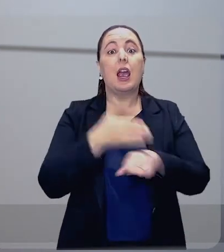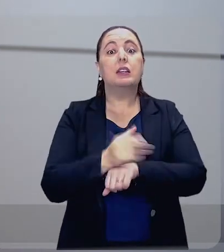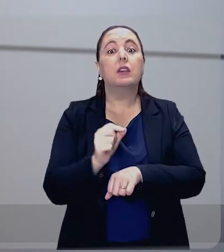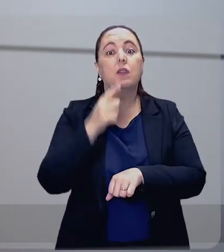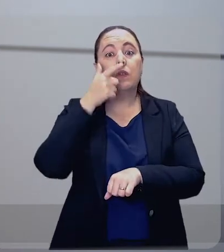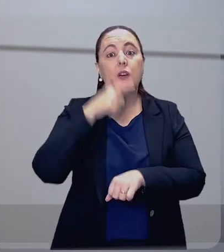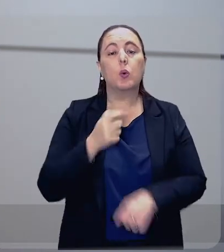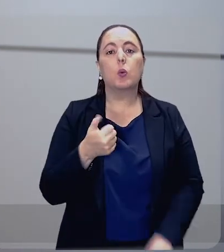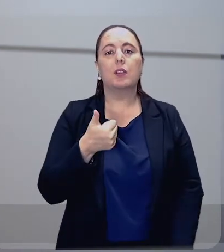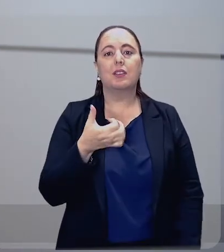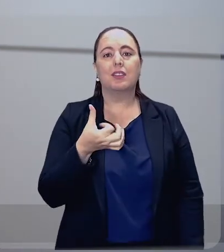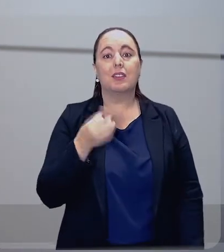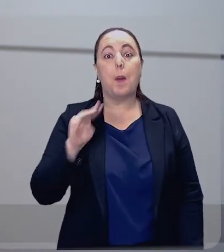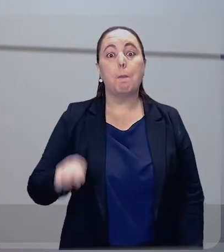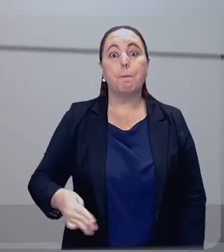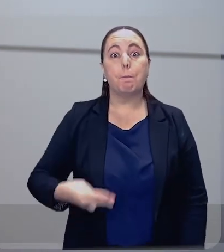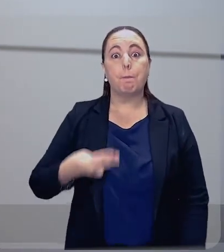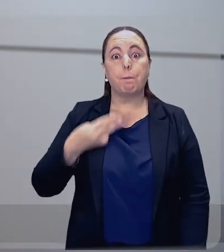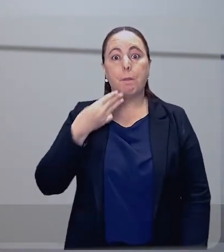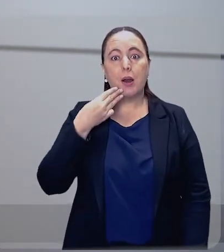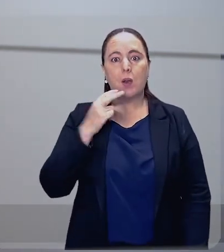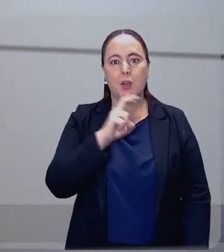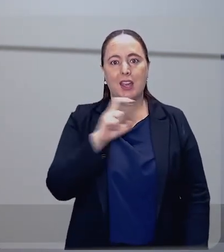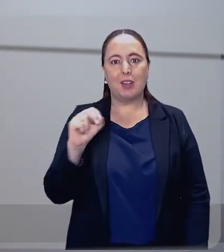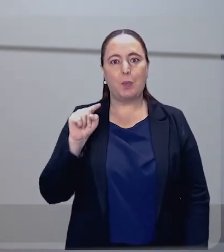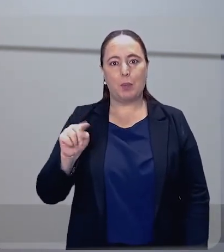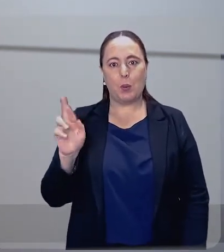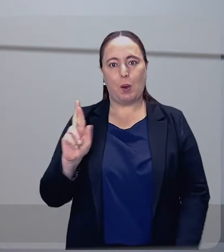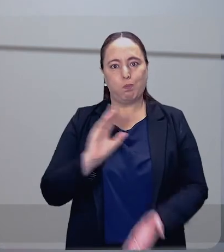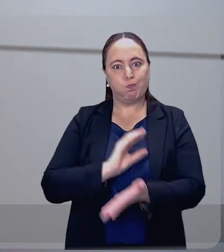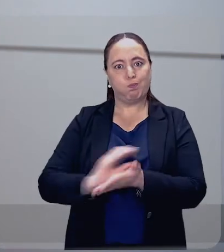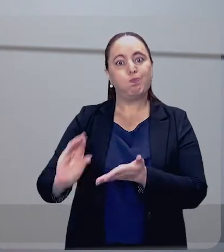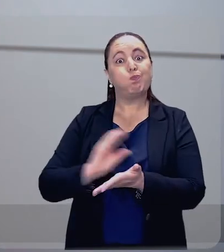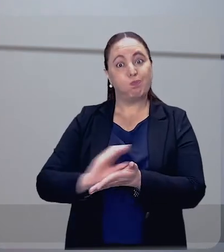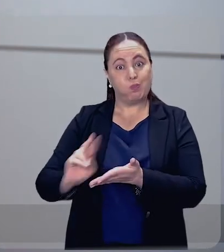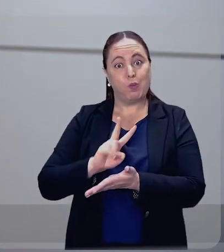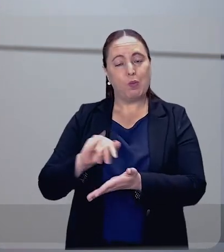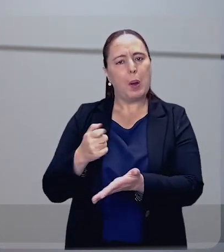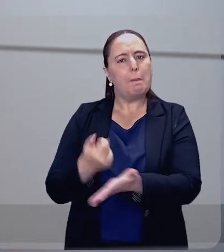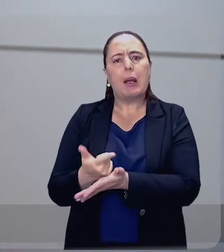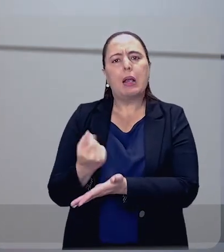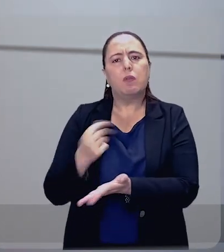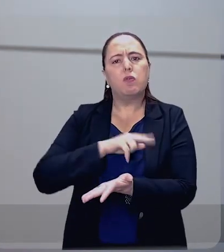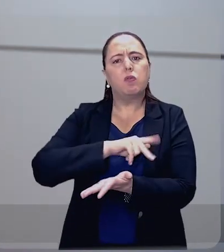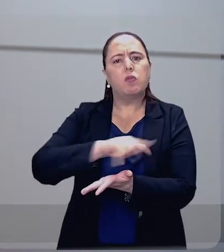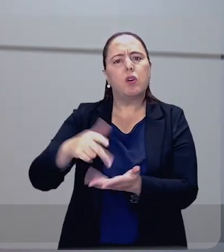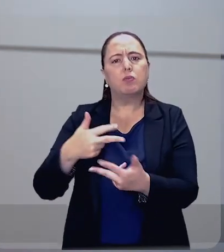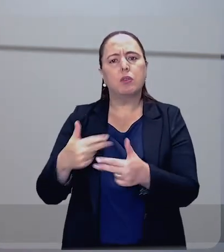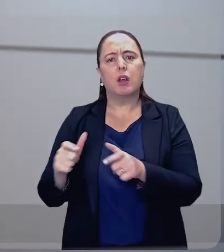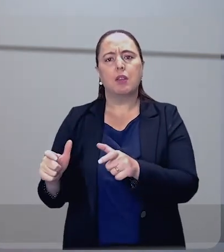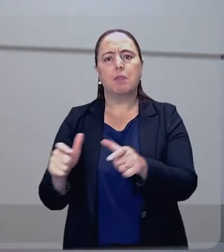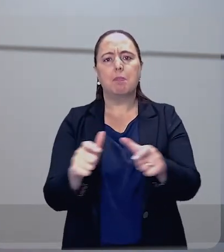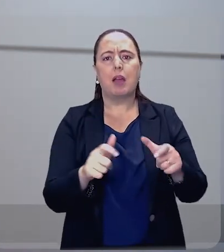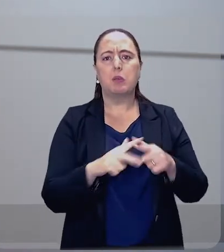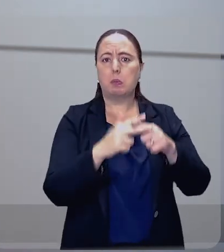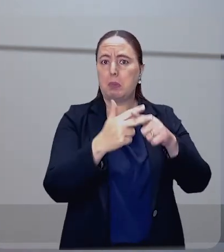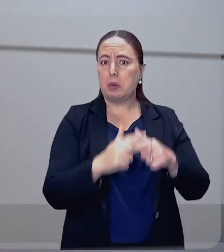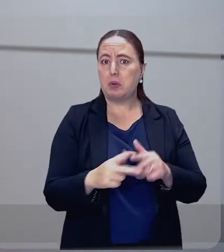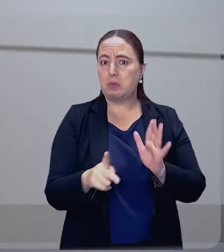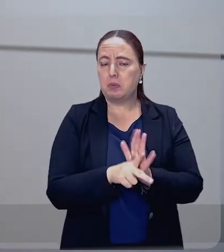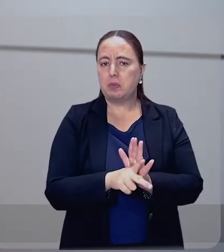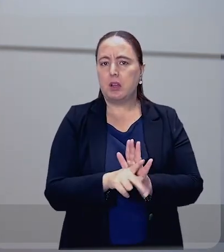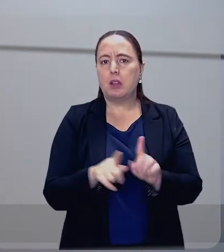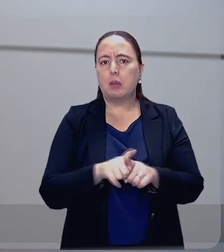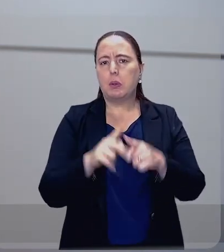ter acesso a quase 16 milhões e 500 mil reais. O recurso deve custear o funcionamento dos espaços como a manutenção